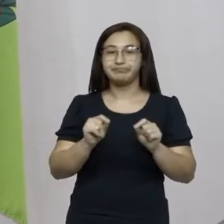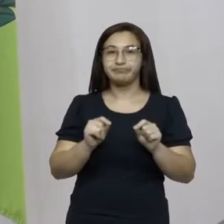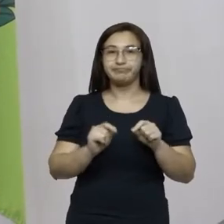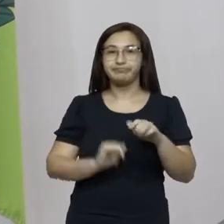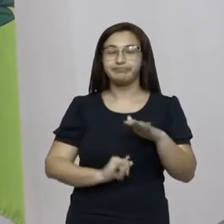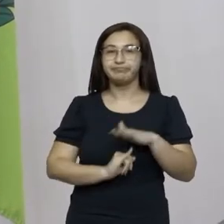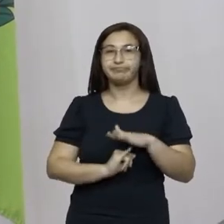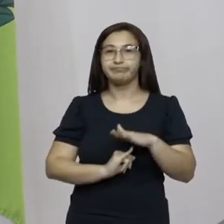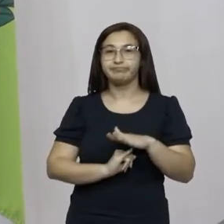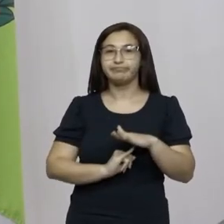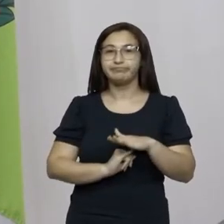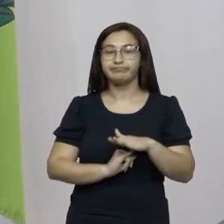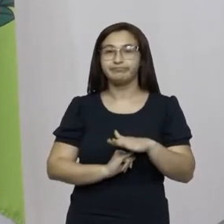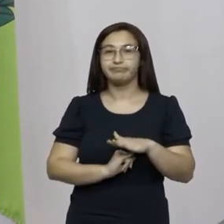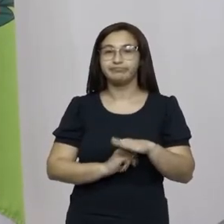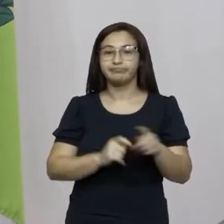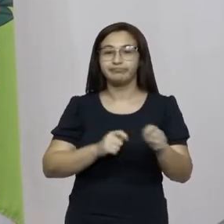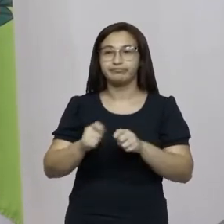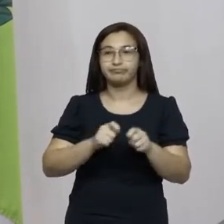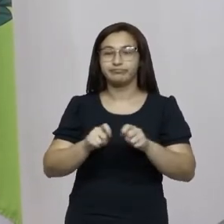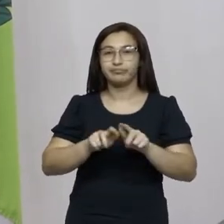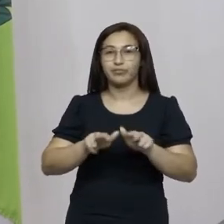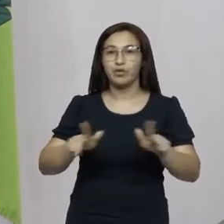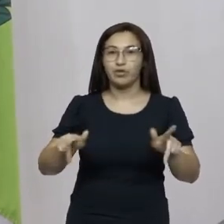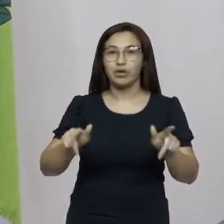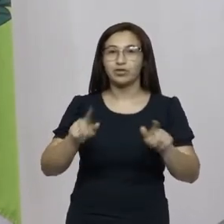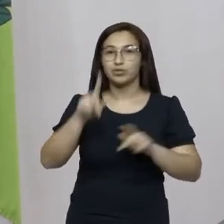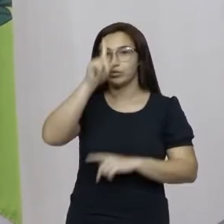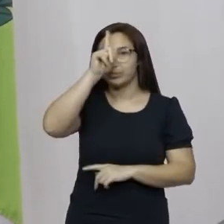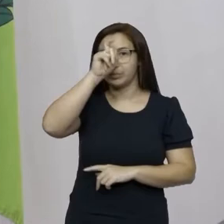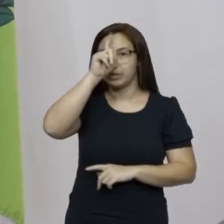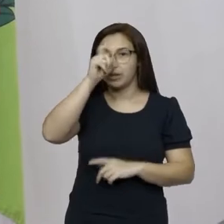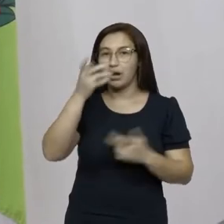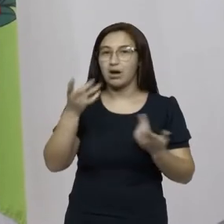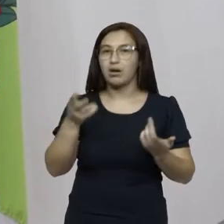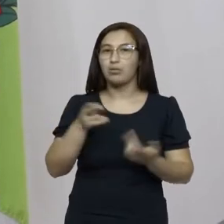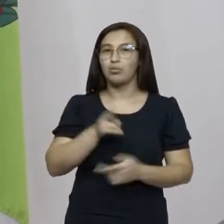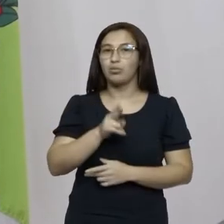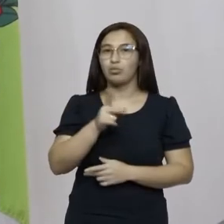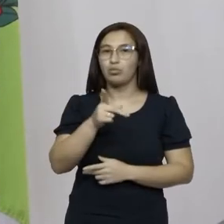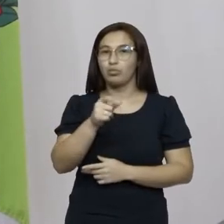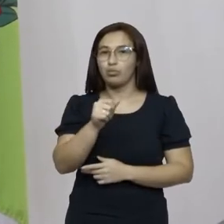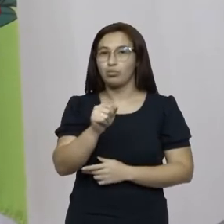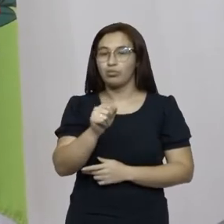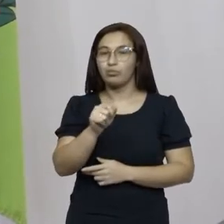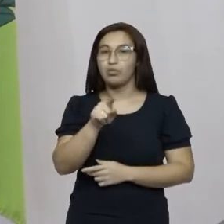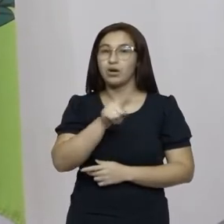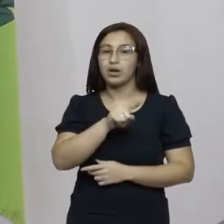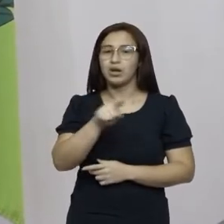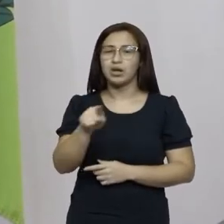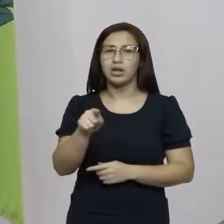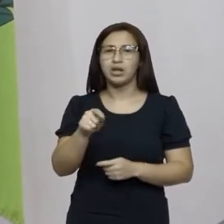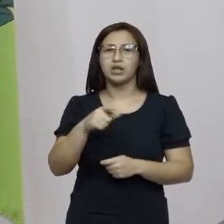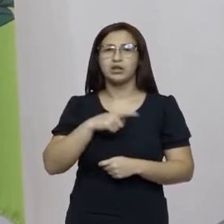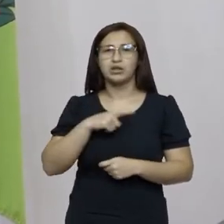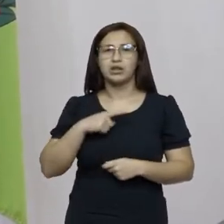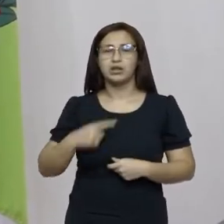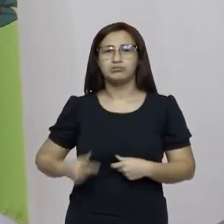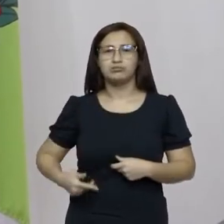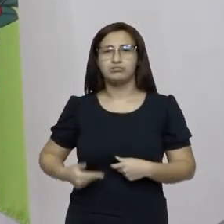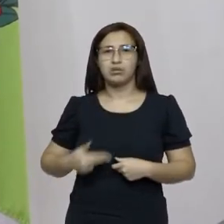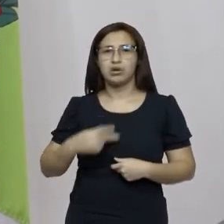administra diversos hospitais e UPAs e ele me dizia da capacidade que eles têm de fazer cirurgias eletivas